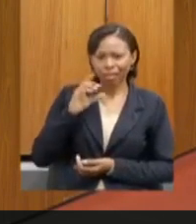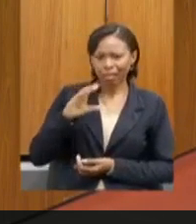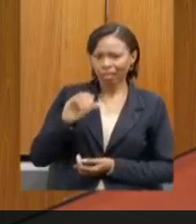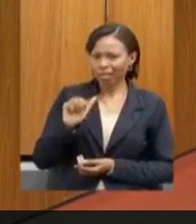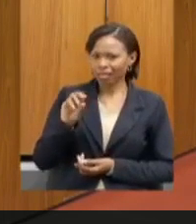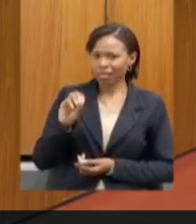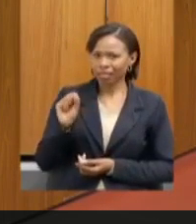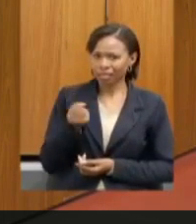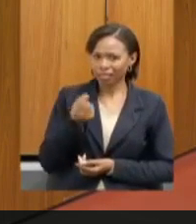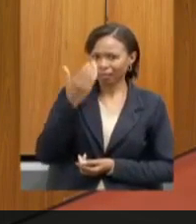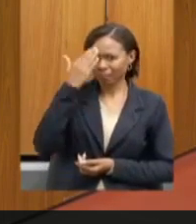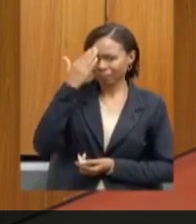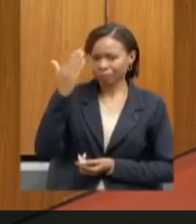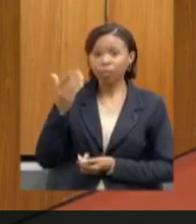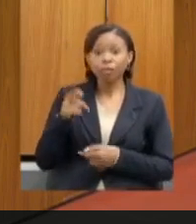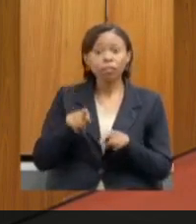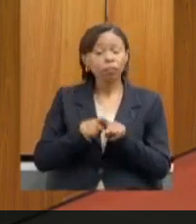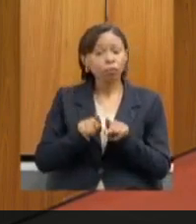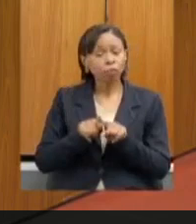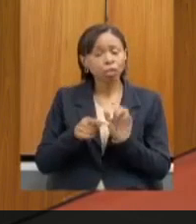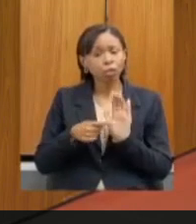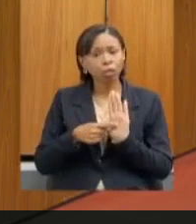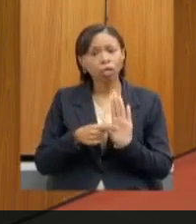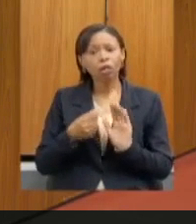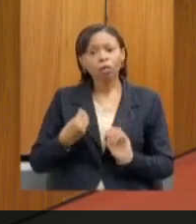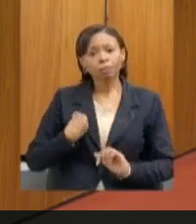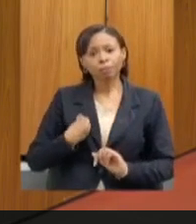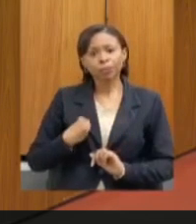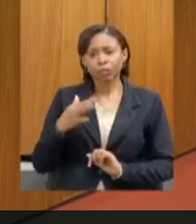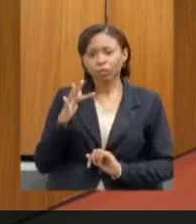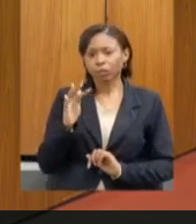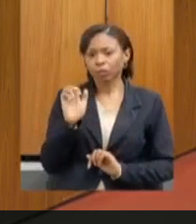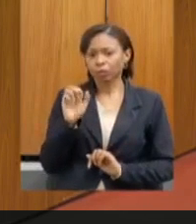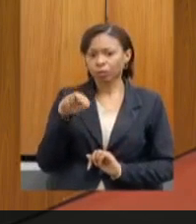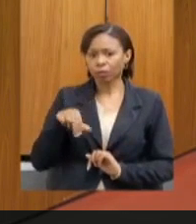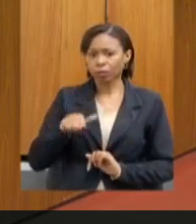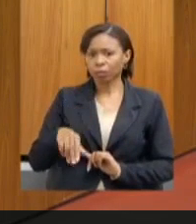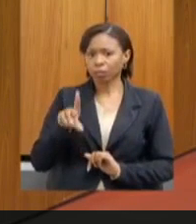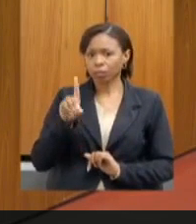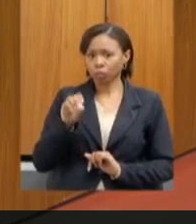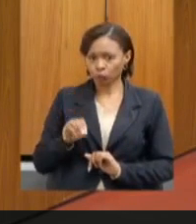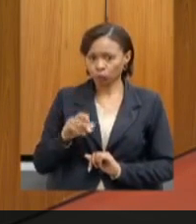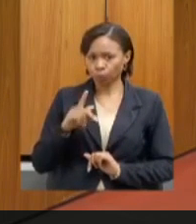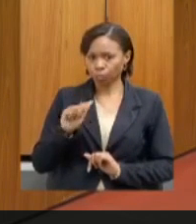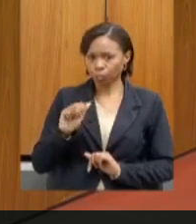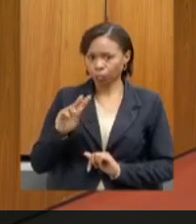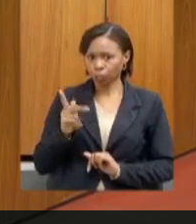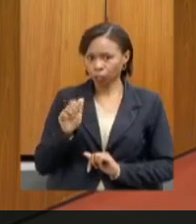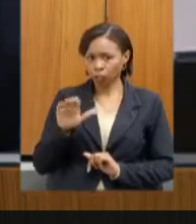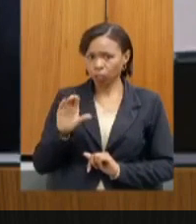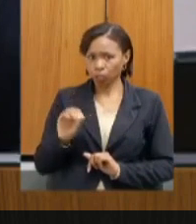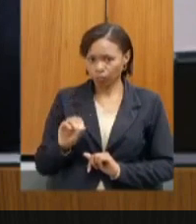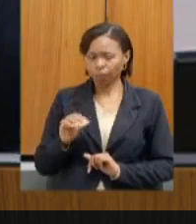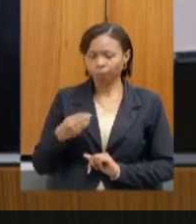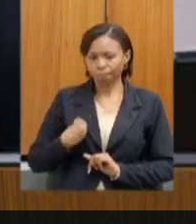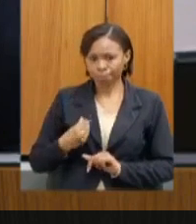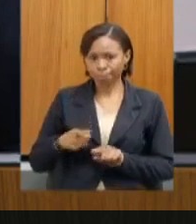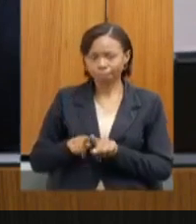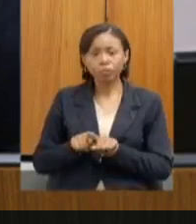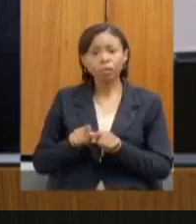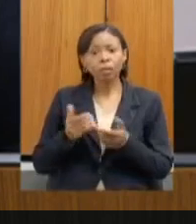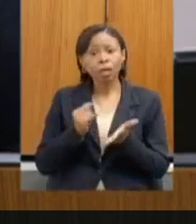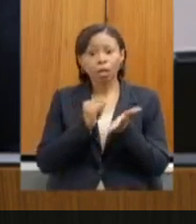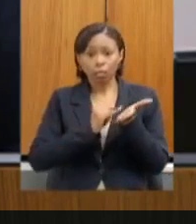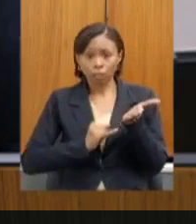Santana, lembrando aqui a presença também do nosso deputado Fernando Pacheco, e as inscrições estão abertas para quem quiser